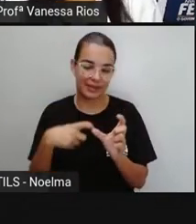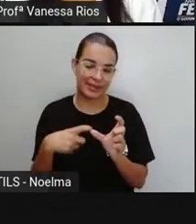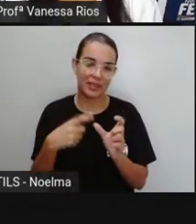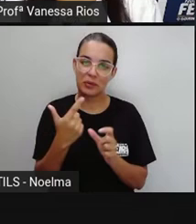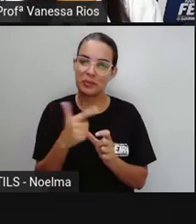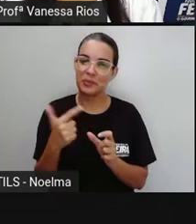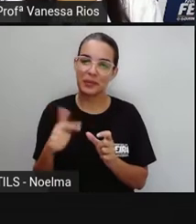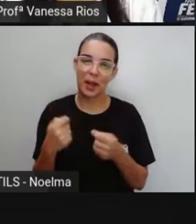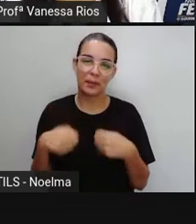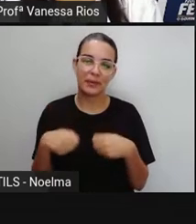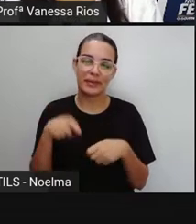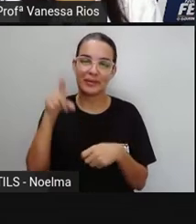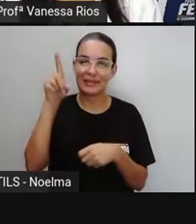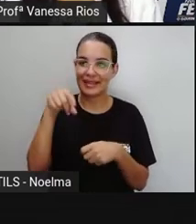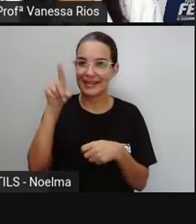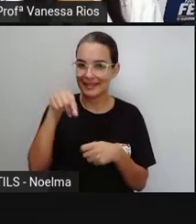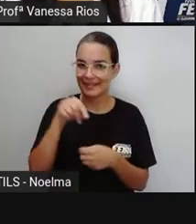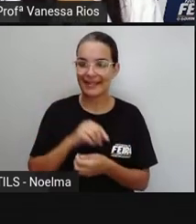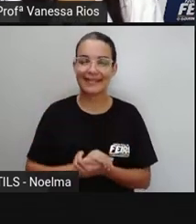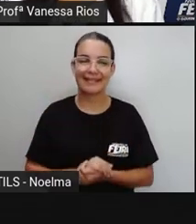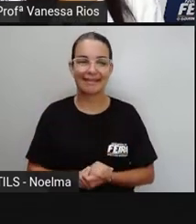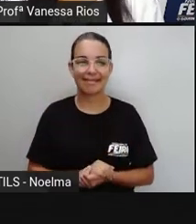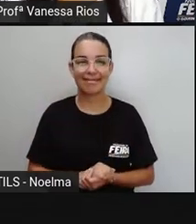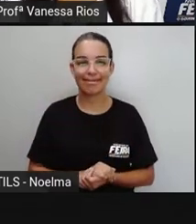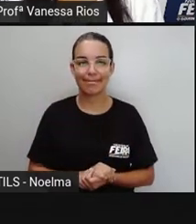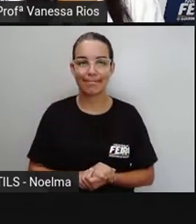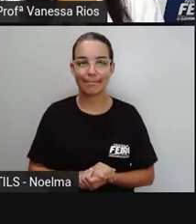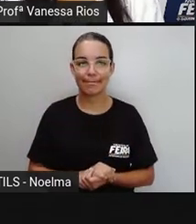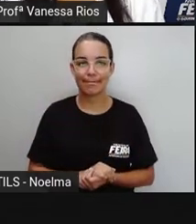não precisa ser acentuado. acentuado.